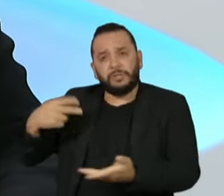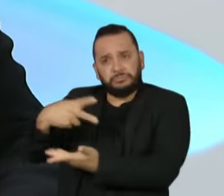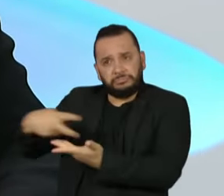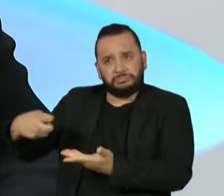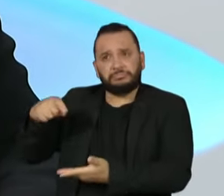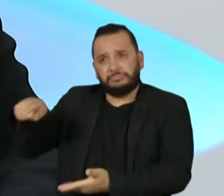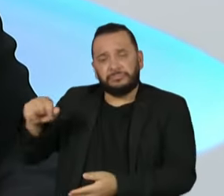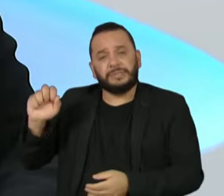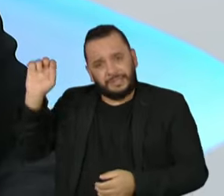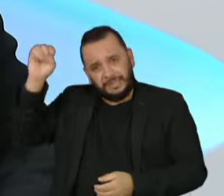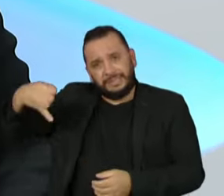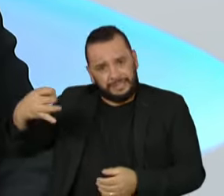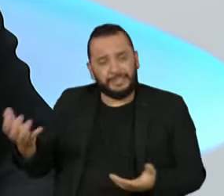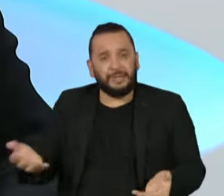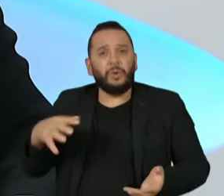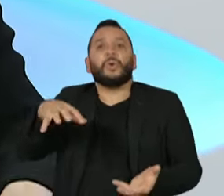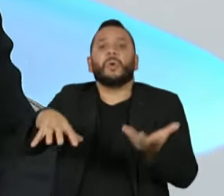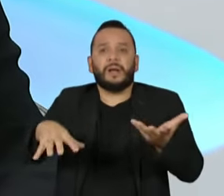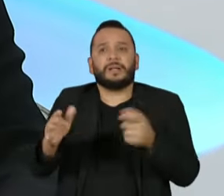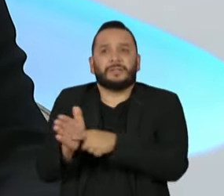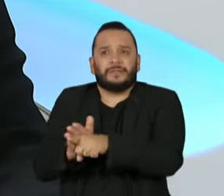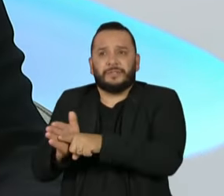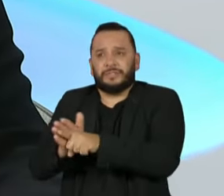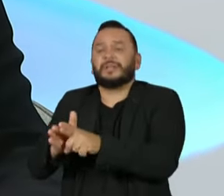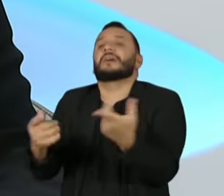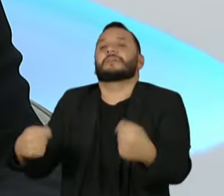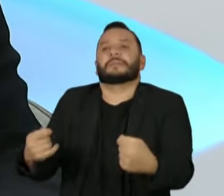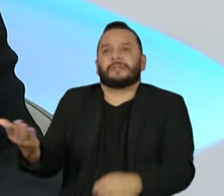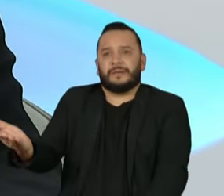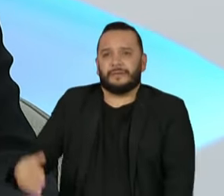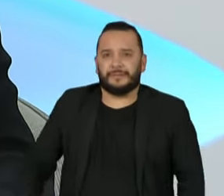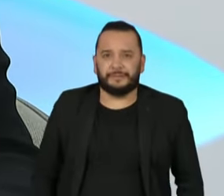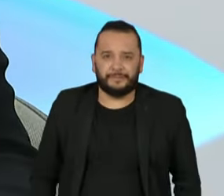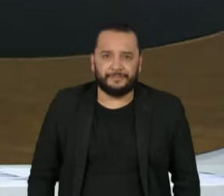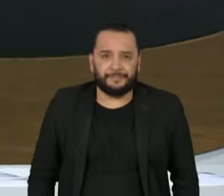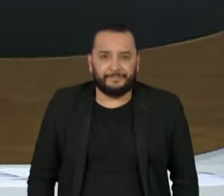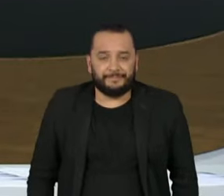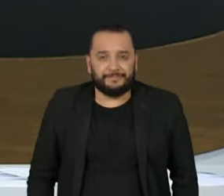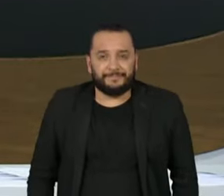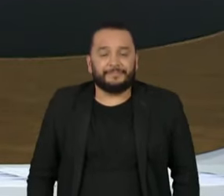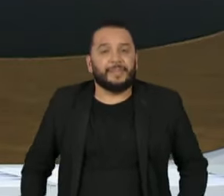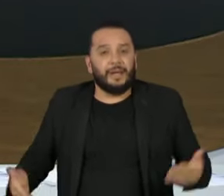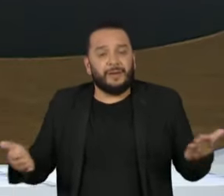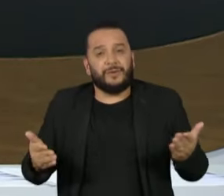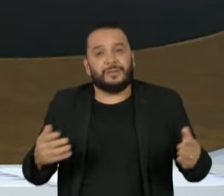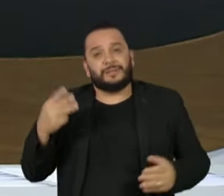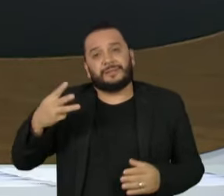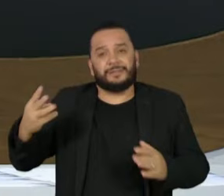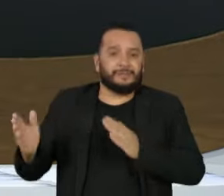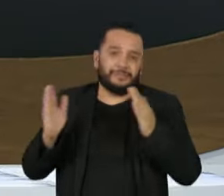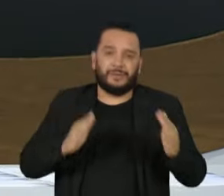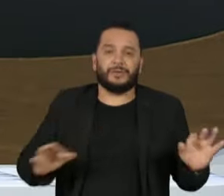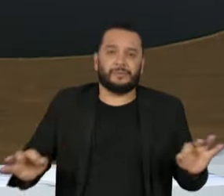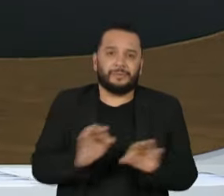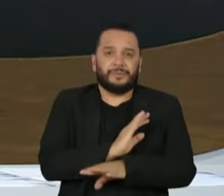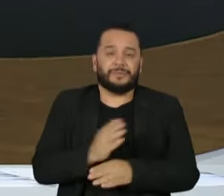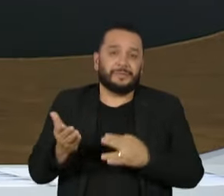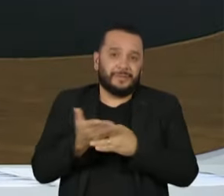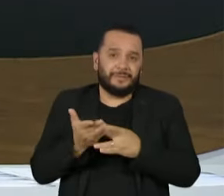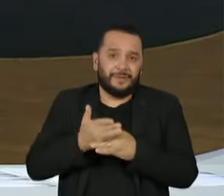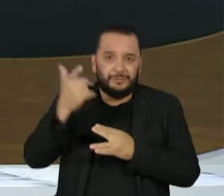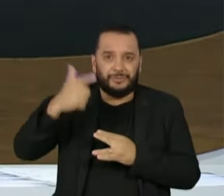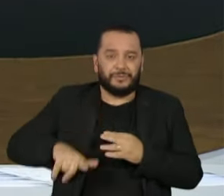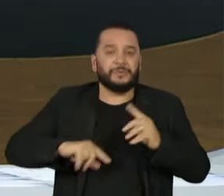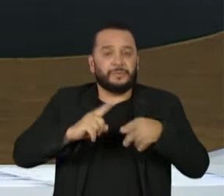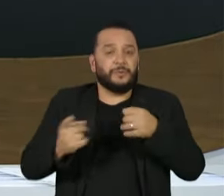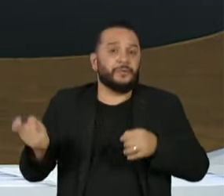investigados pelo Congresso Nacional, pelo atual presidente de Bolsonaro. Com isso, então, a gente fecha o nosso terceiro bloco, vai para mais um breve